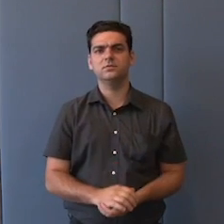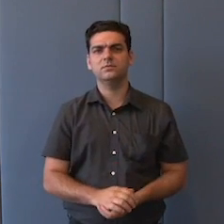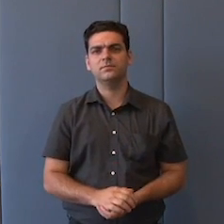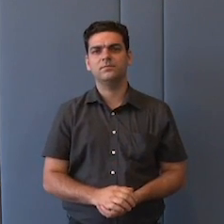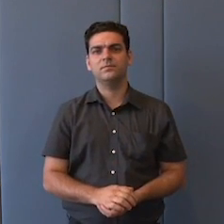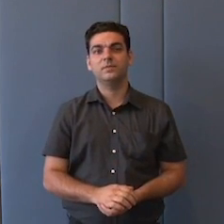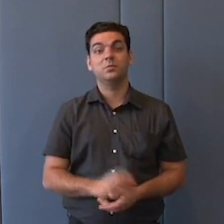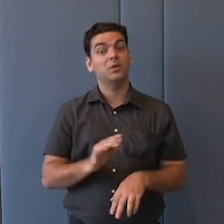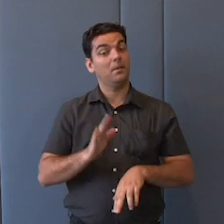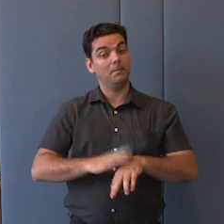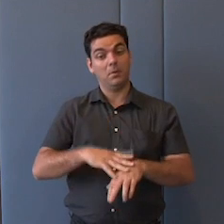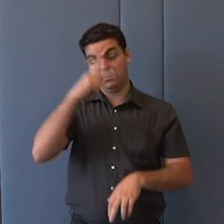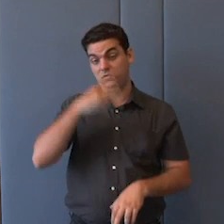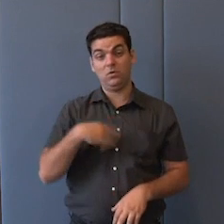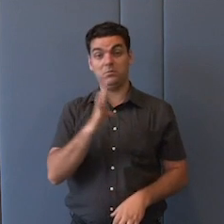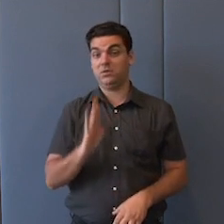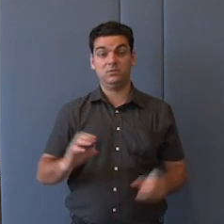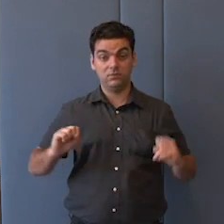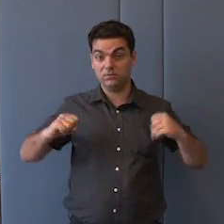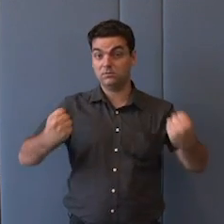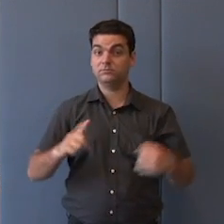se nós não estamos nesse eixo.